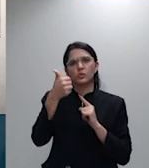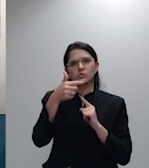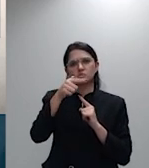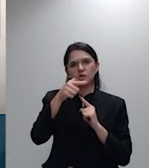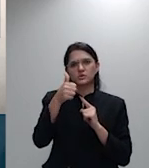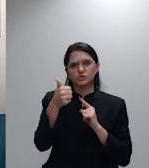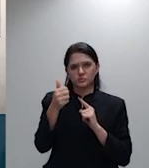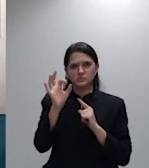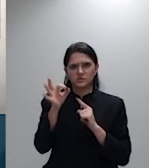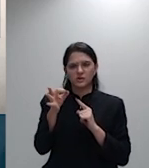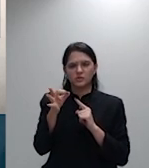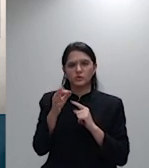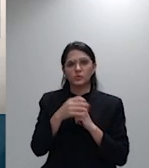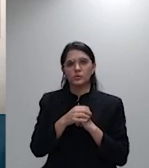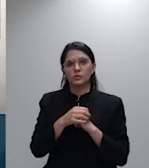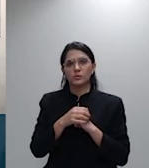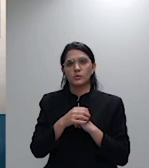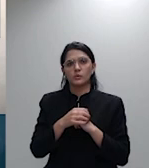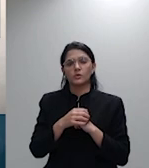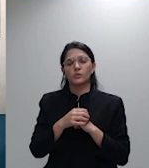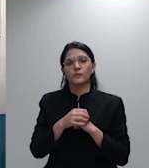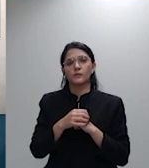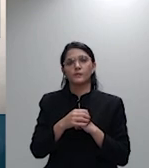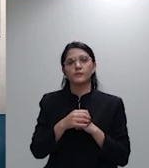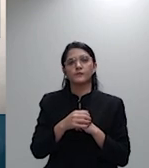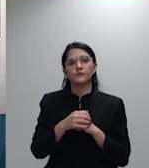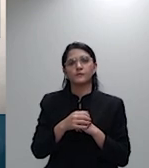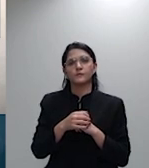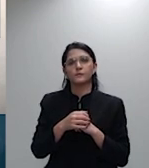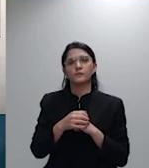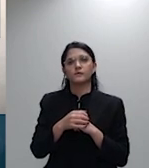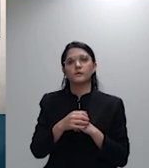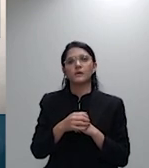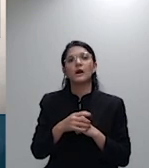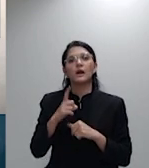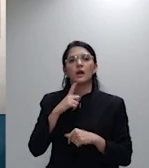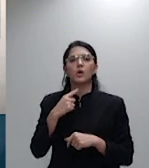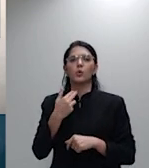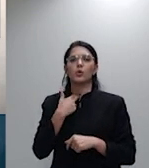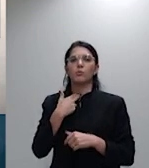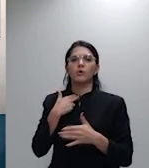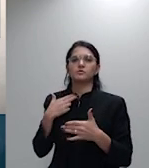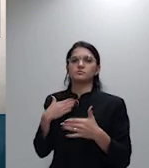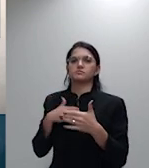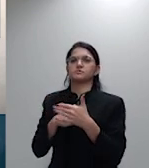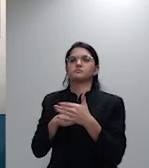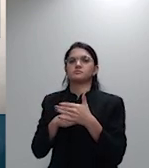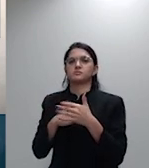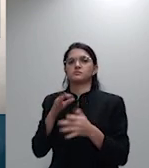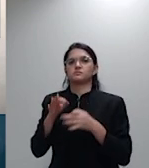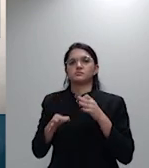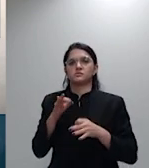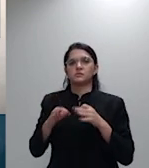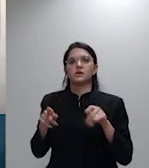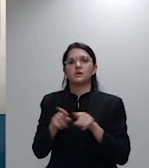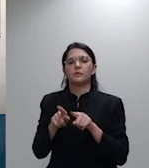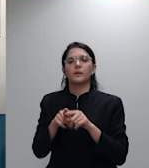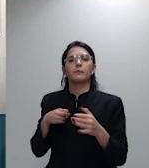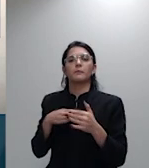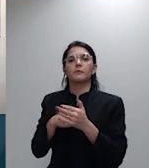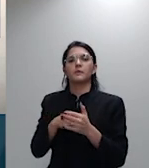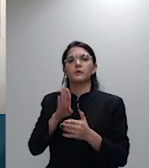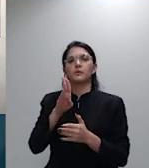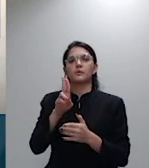nesse consta o meu impedimento e também o impedimento do ministro Buzzi eu peço a vossa excelência por favor conduzir o julgamento